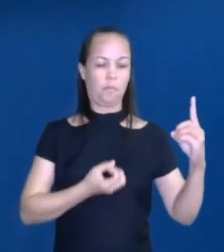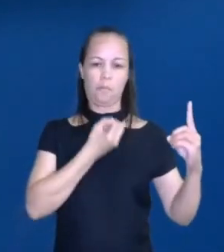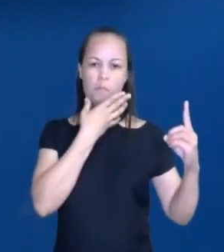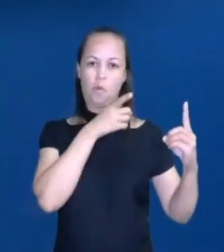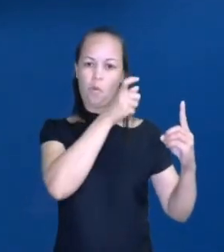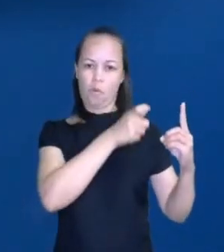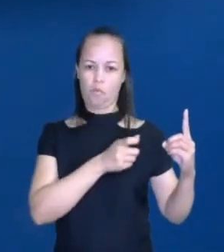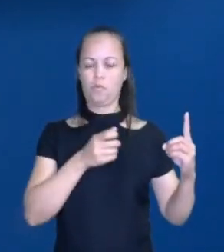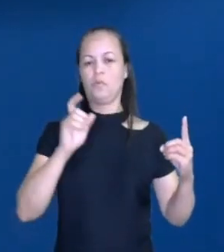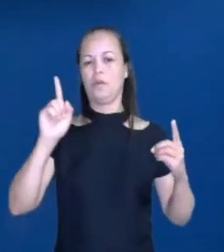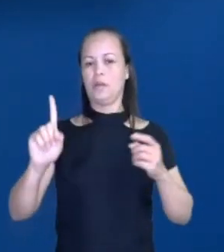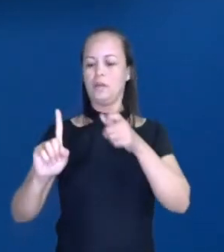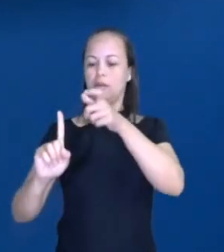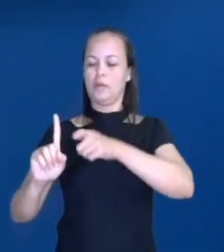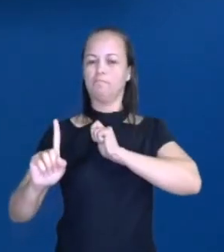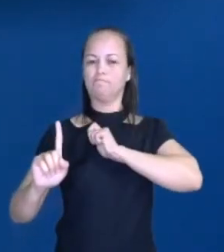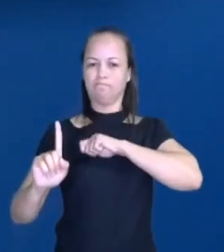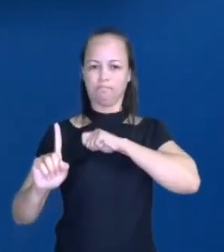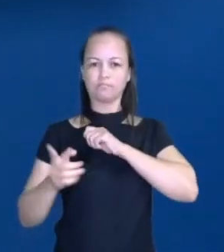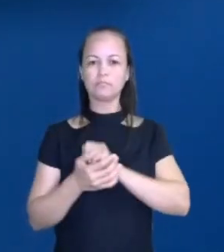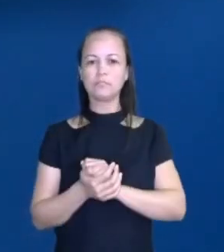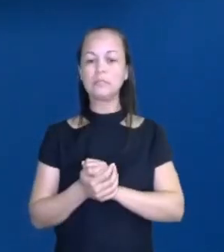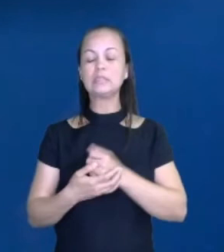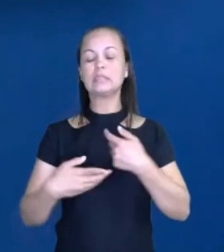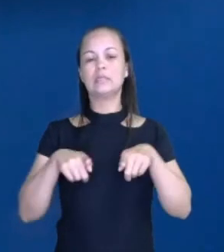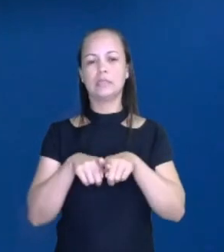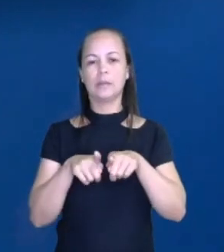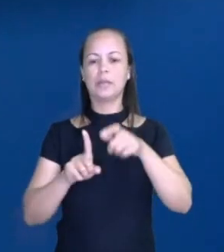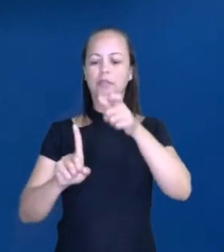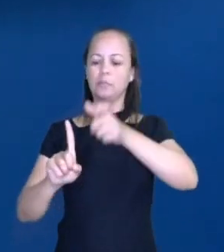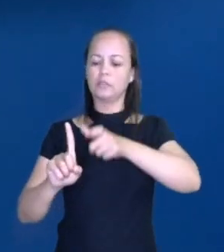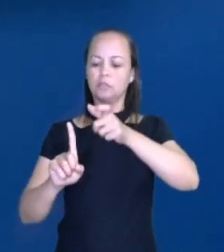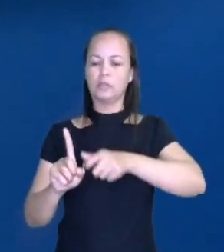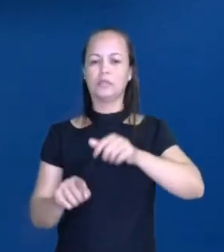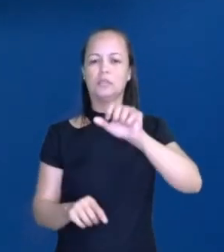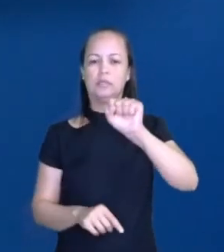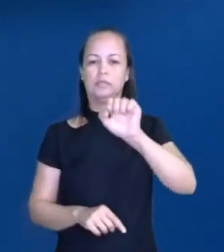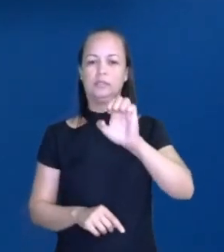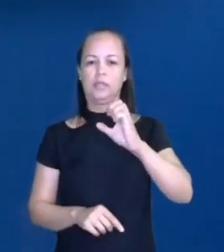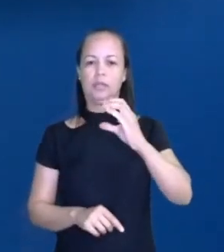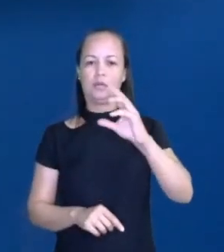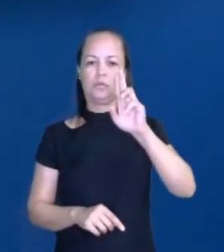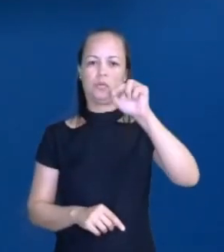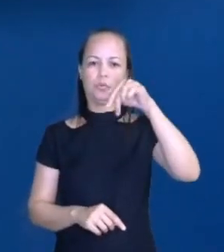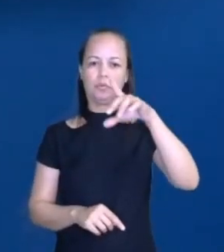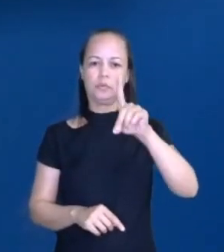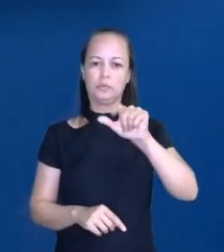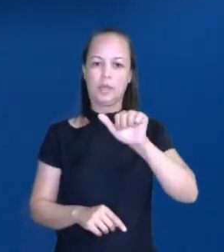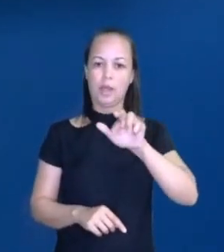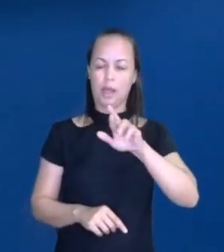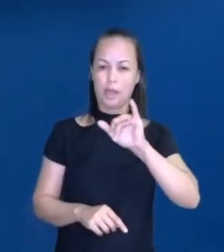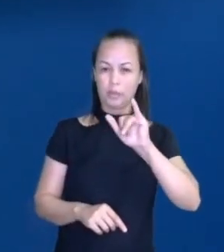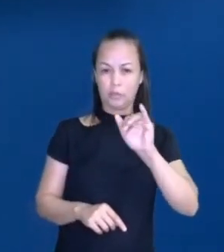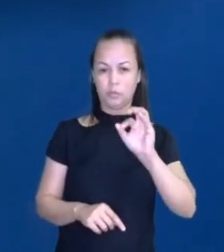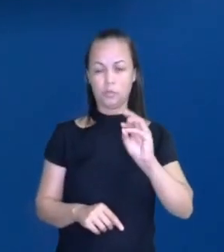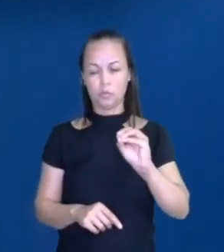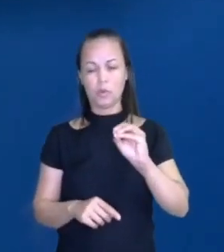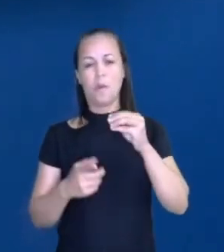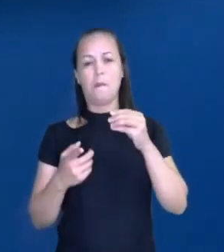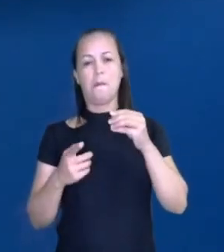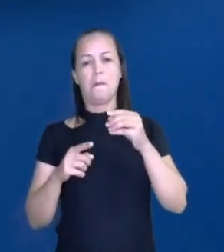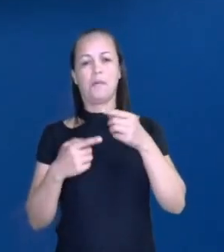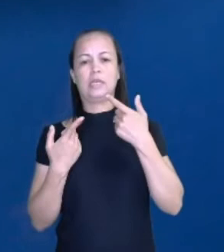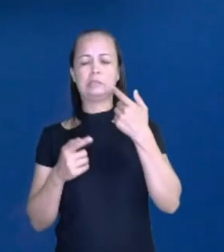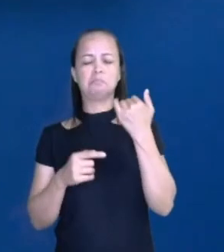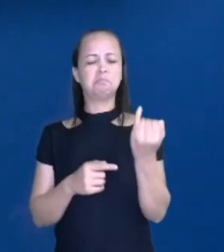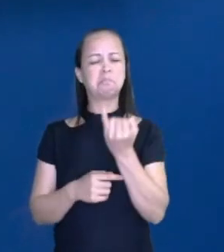Temos também os secundários. E quem são os secundários? São os personagens que não têm tanta importância para a tua história, mas